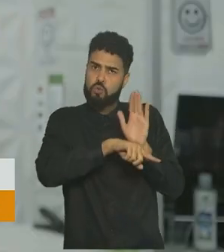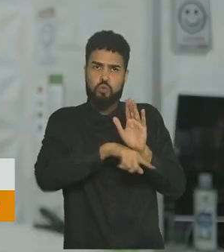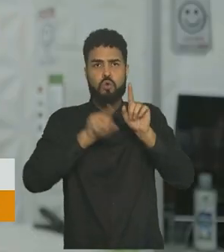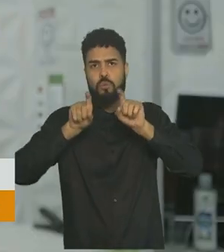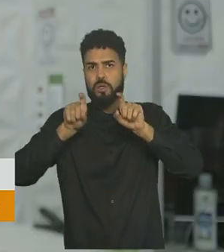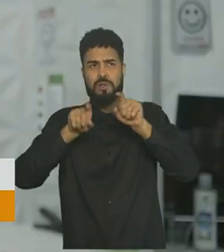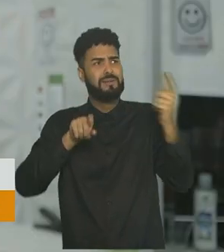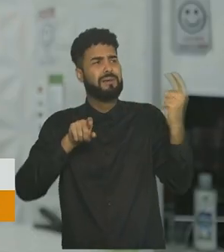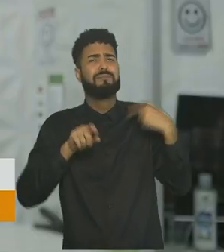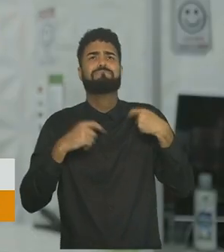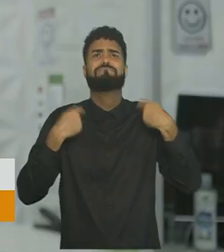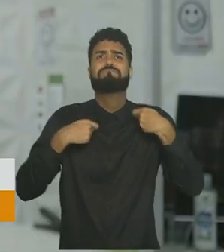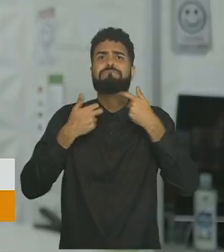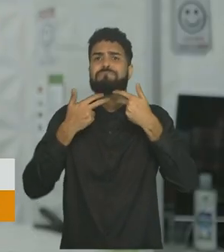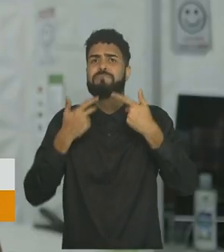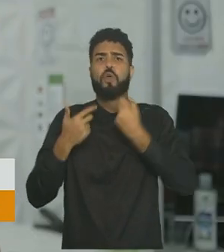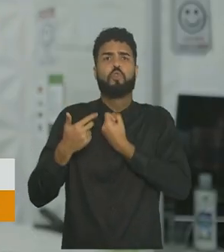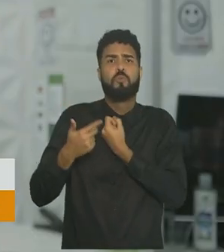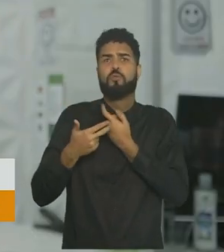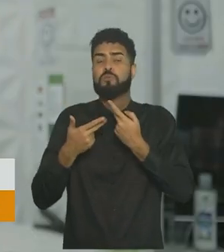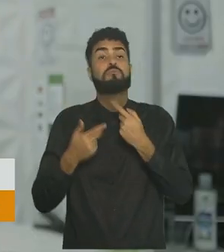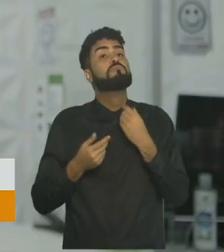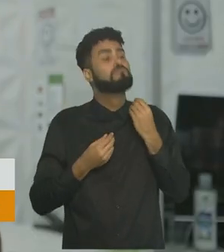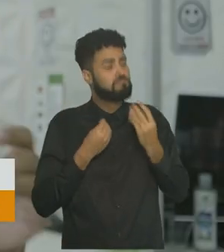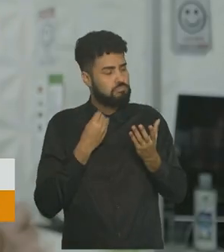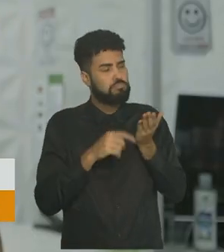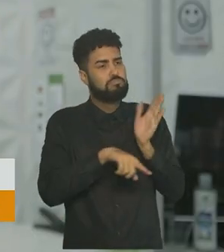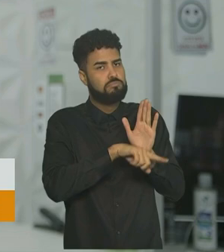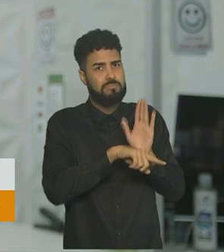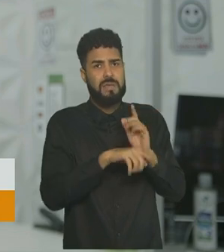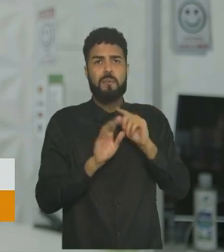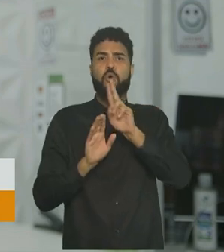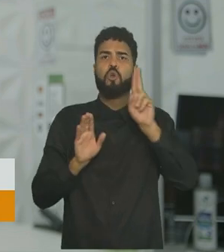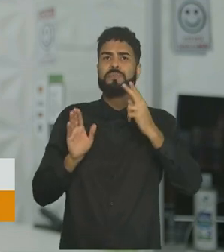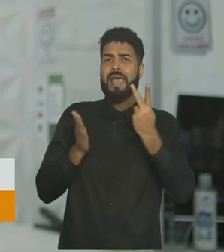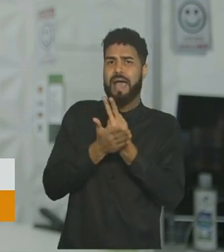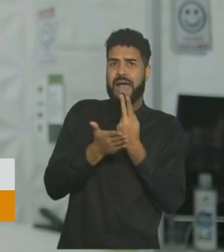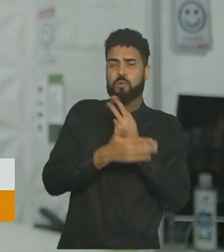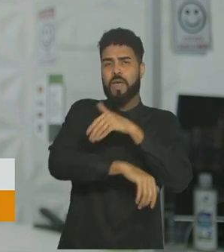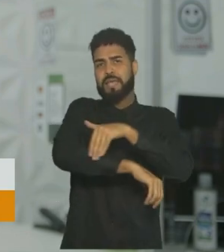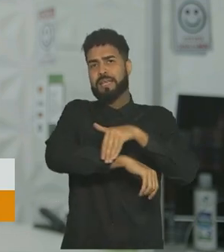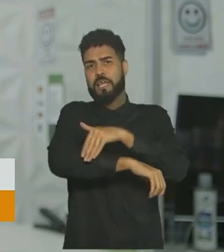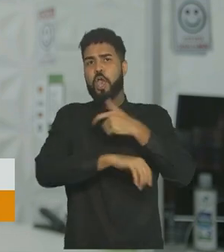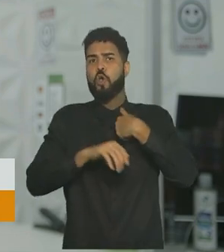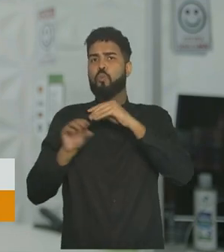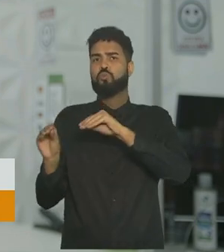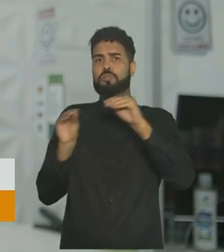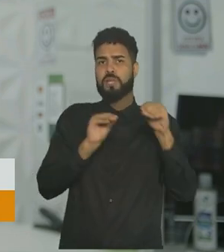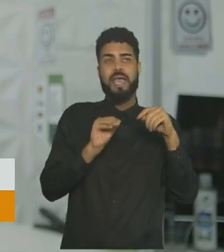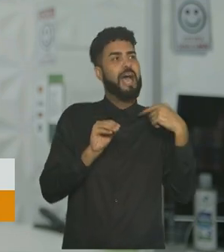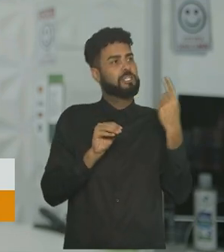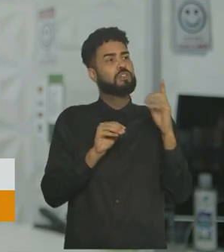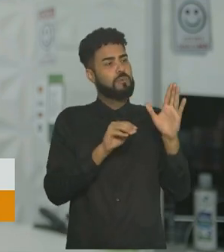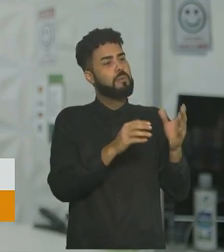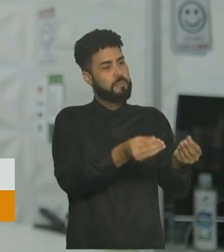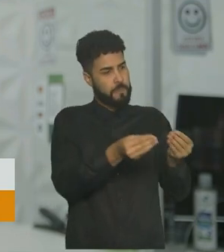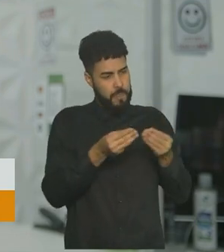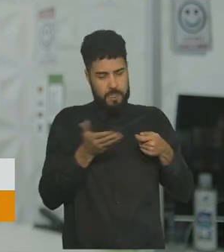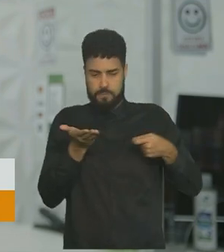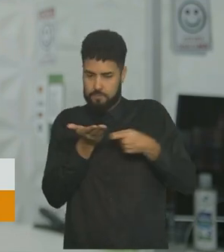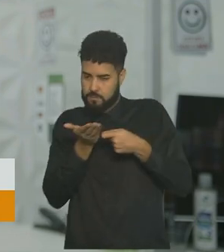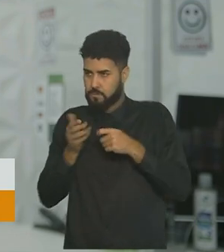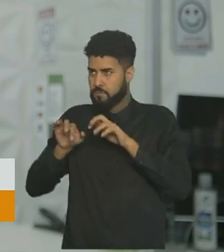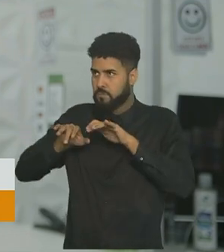aqui, preciso editar o número, preciso fazer... O nome está errado, o endereço, mudei de local. A gente sempre chega, coloca,